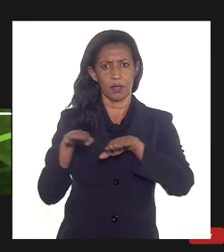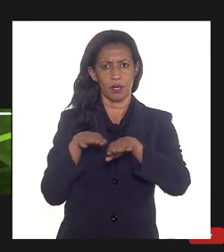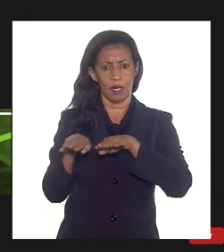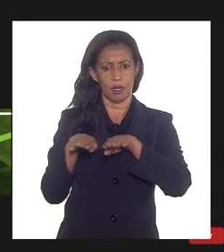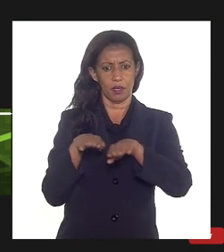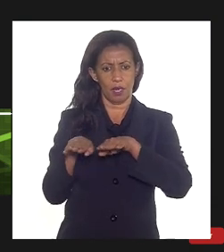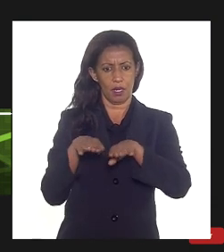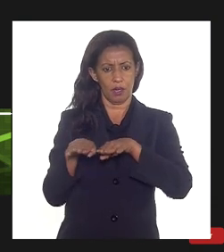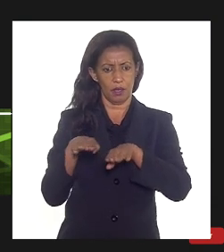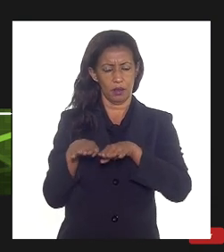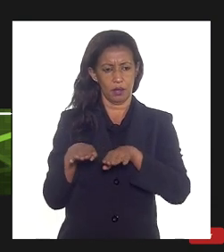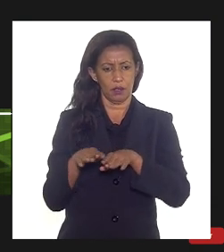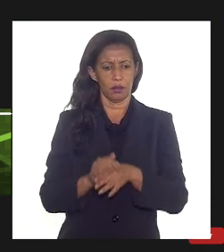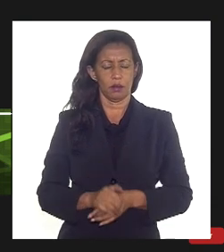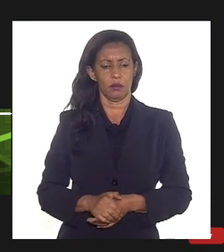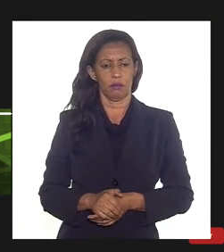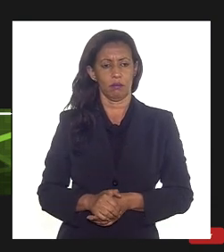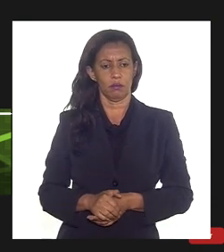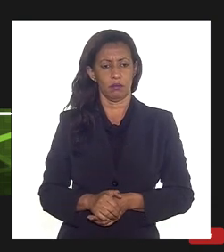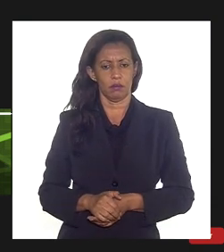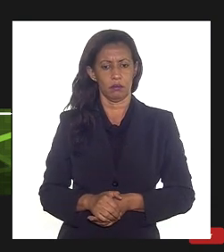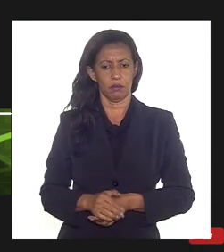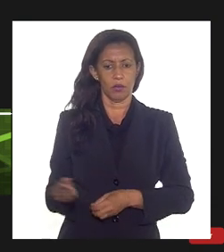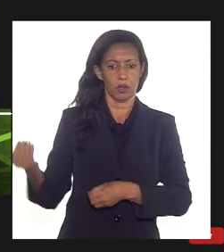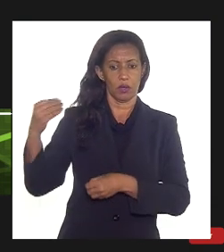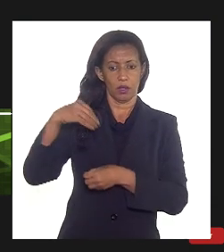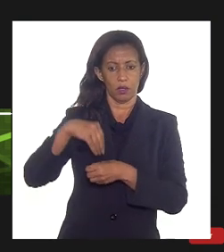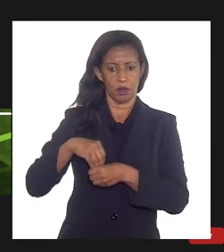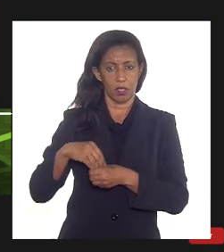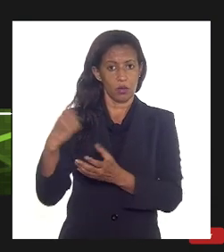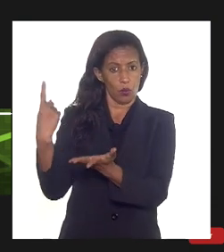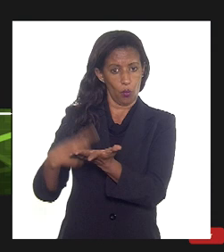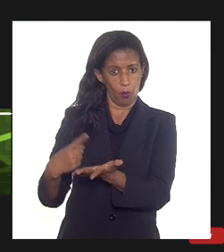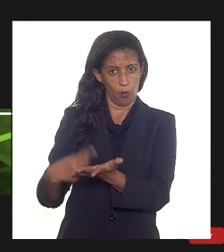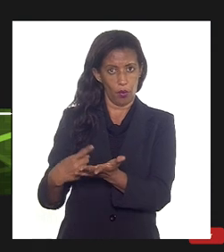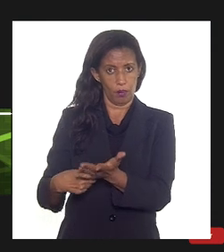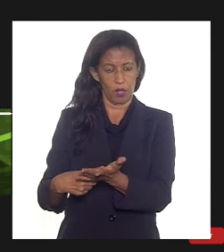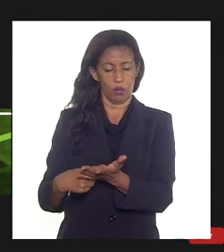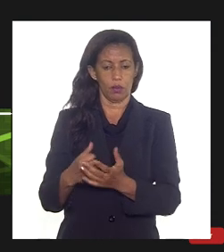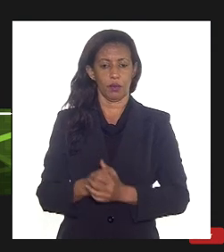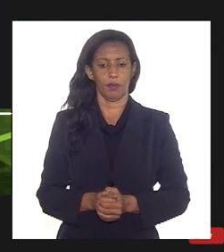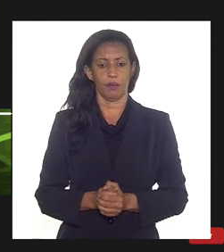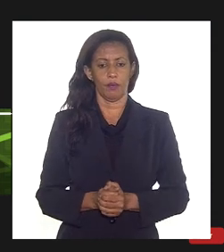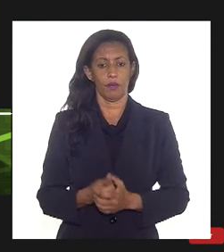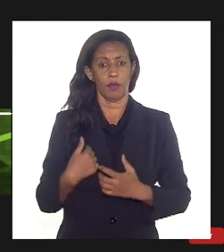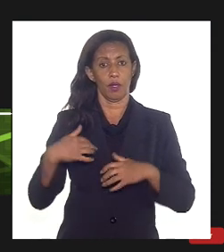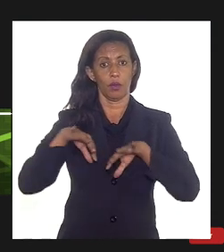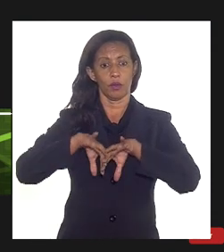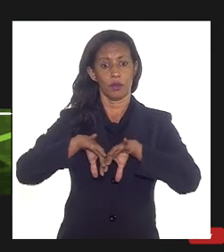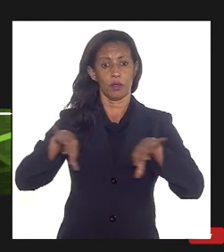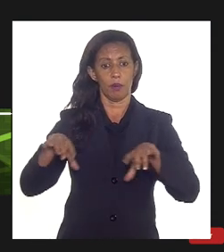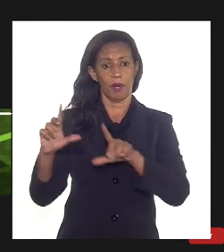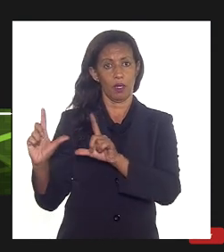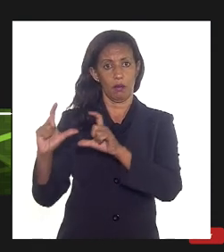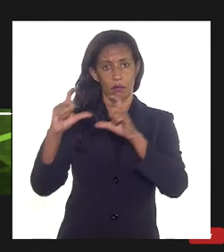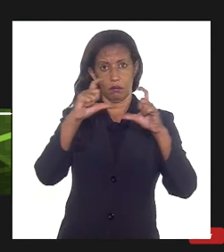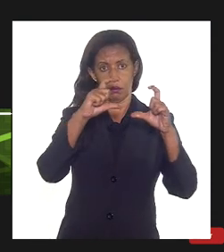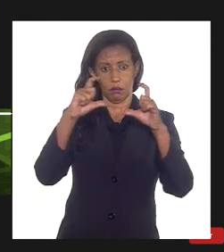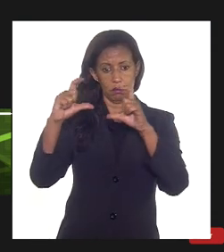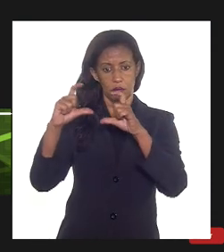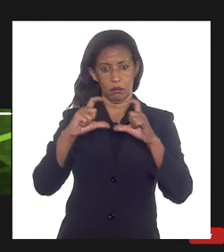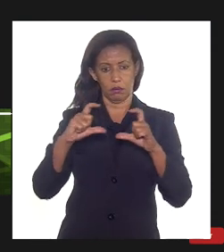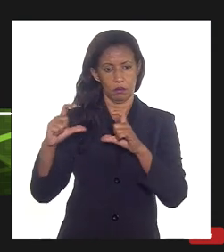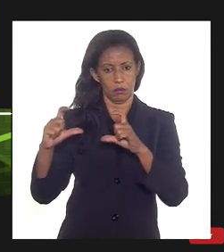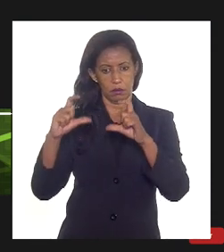estratégia de negócio então dentro desse compromisso assumido com o Cade eu separei aqui nessa figura de